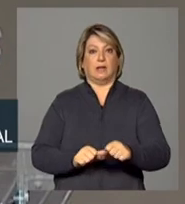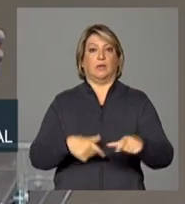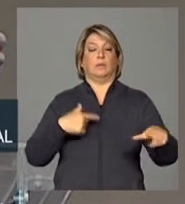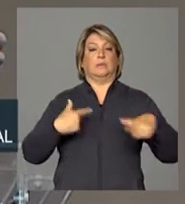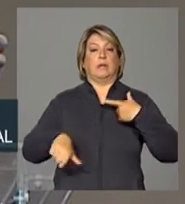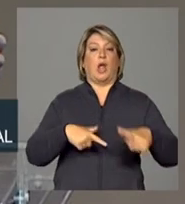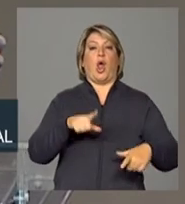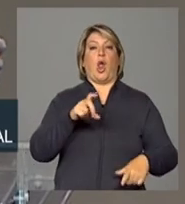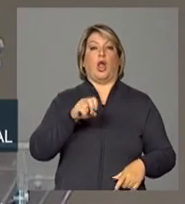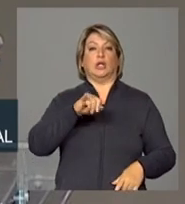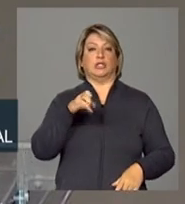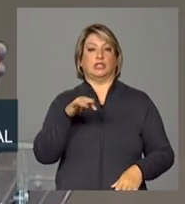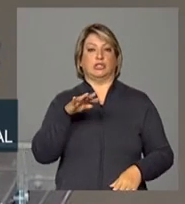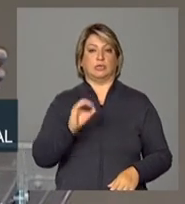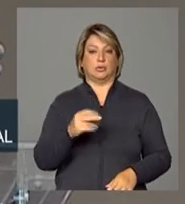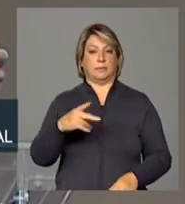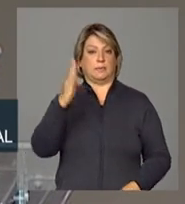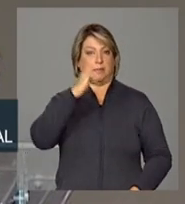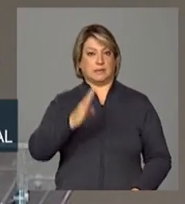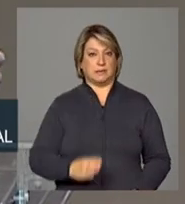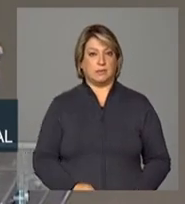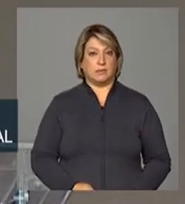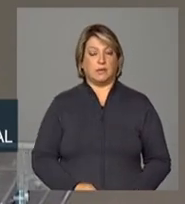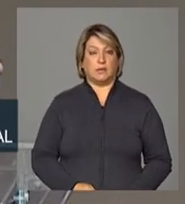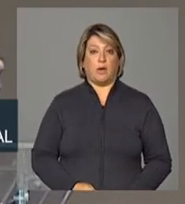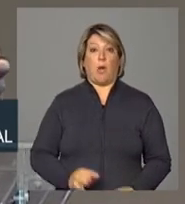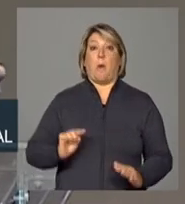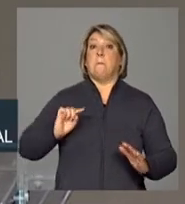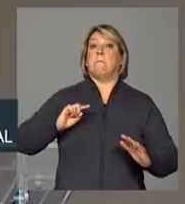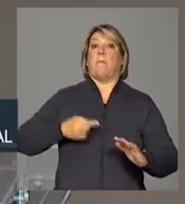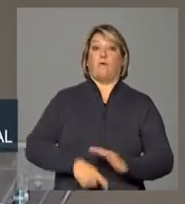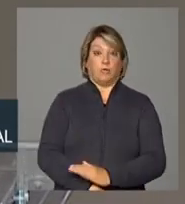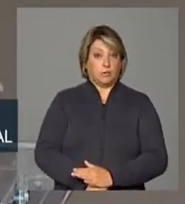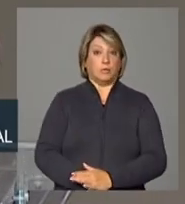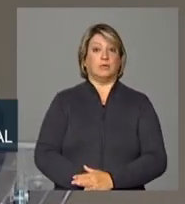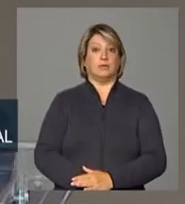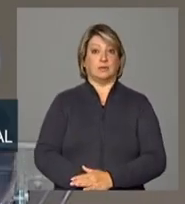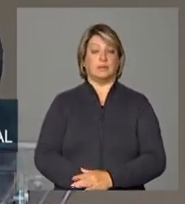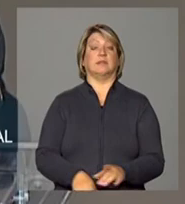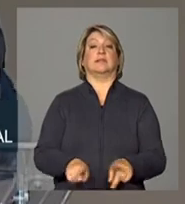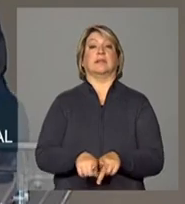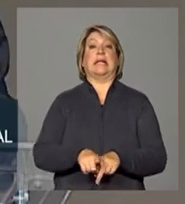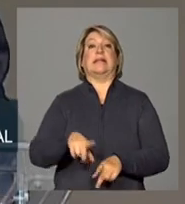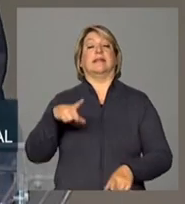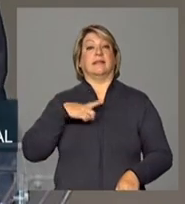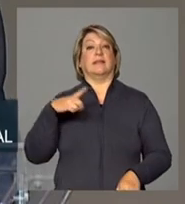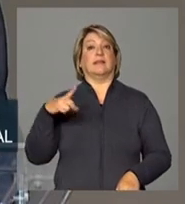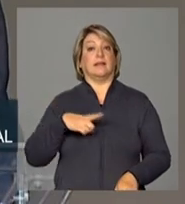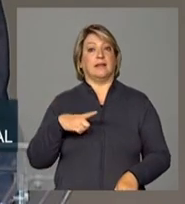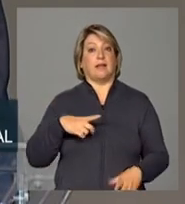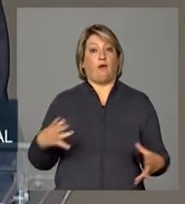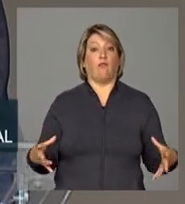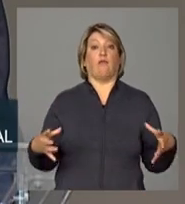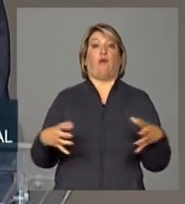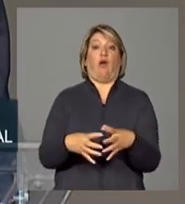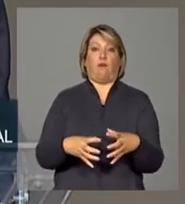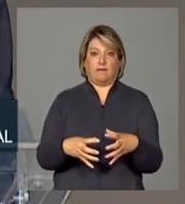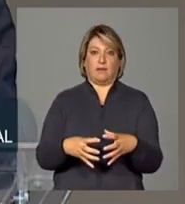brasileiro de uma maneira profunda e terá implicações